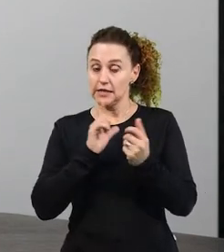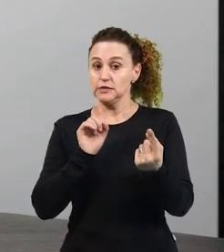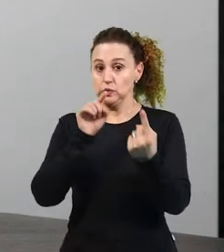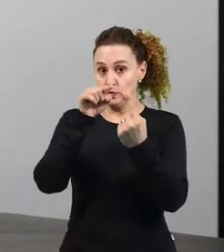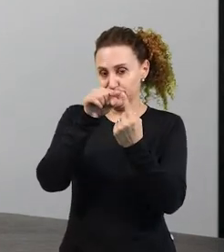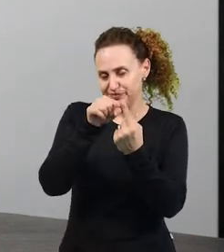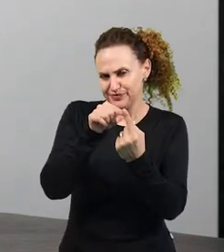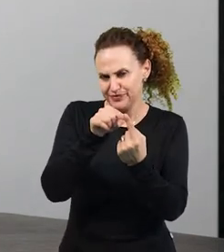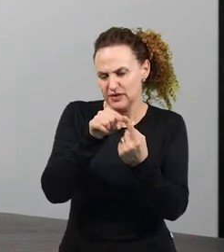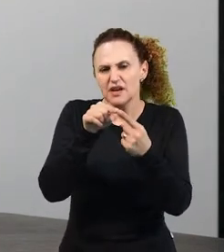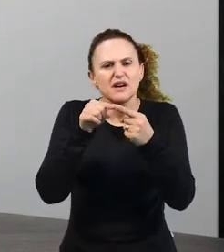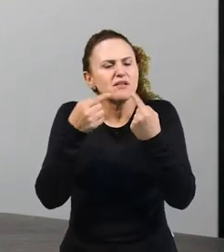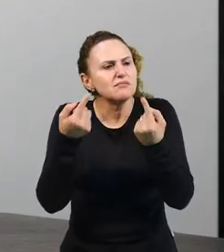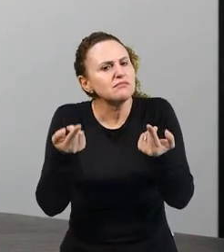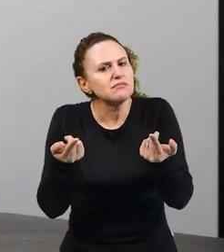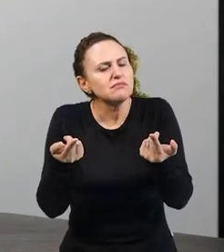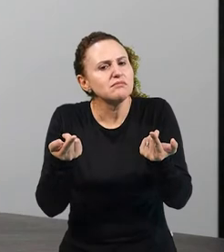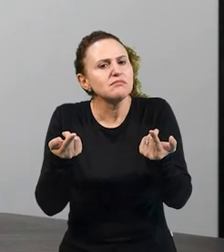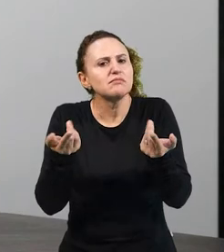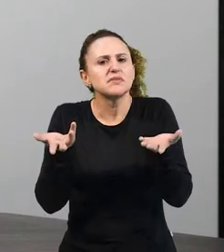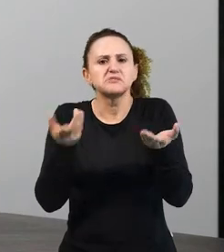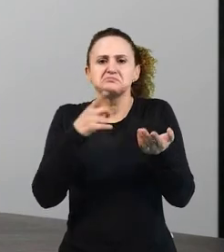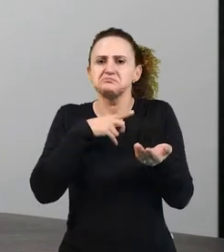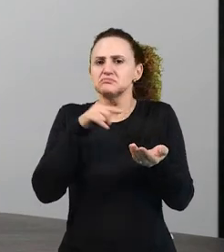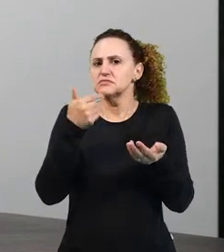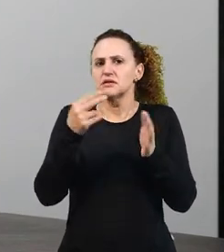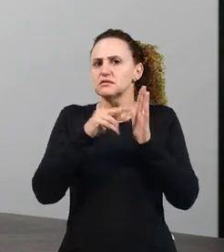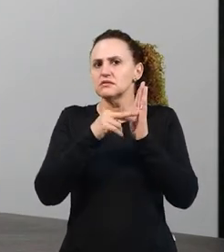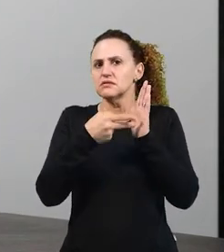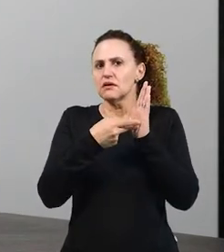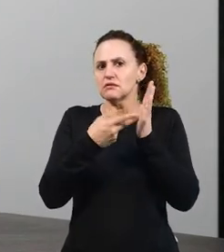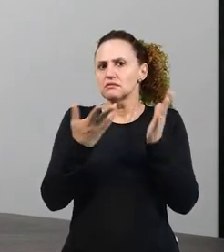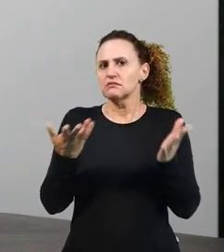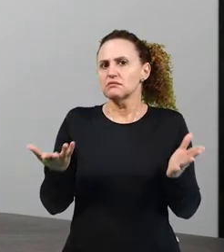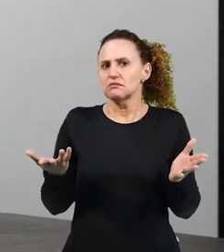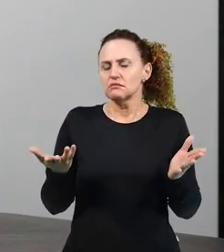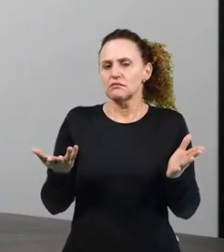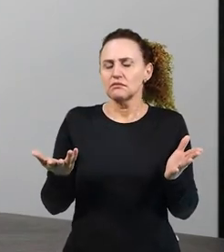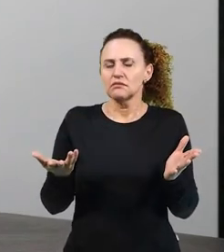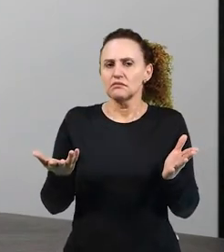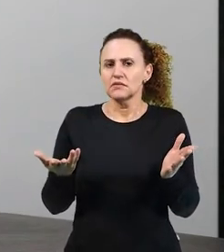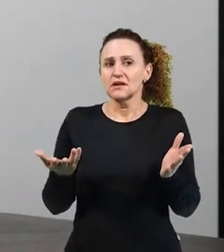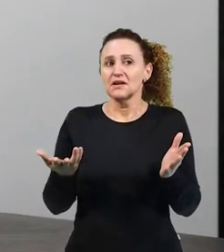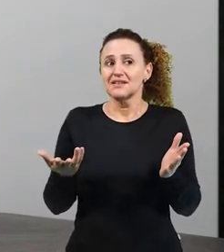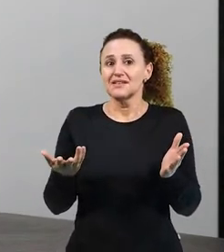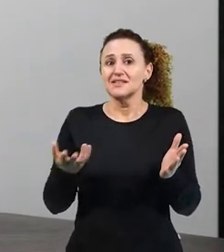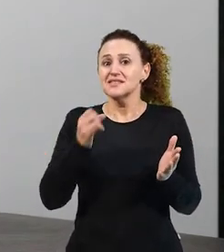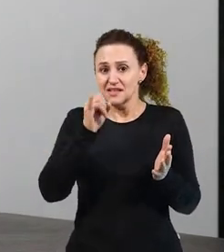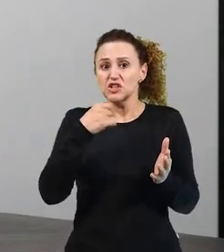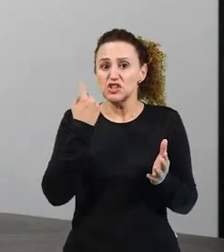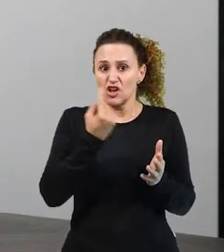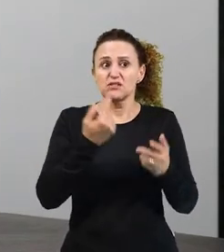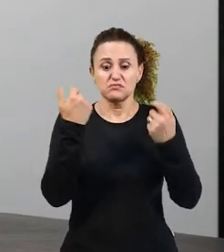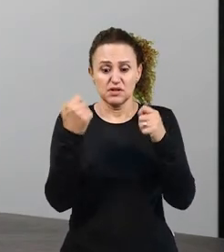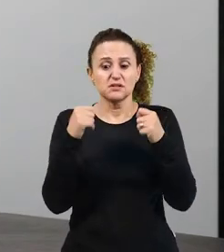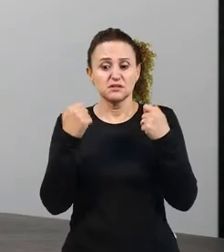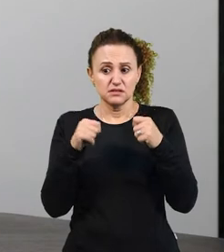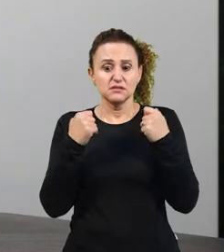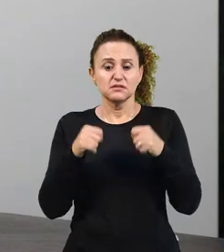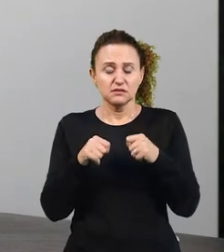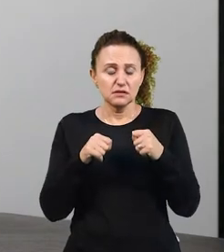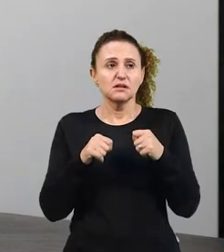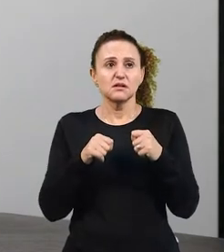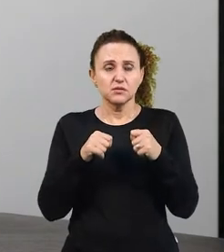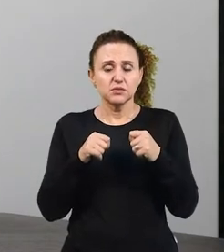Mas o que adianta a forma e a função se não tem um significado, sendo que nós nos comunicamos para passar uma informação, para